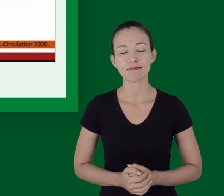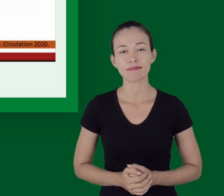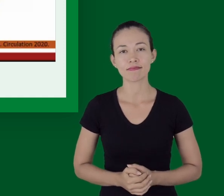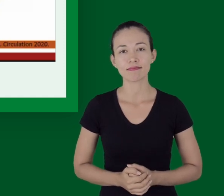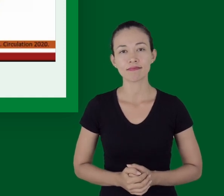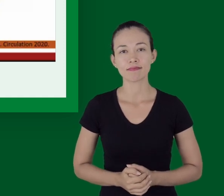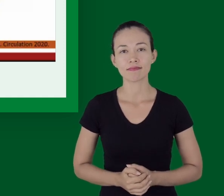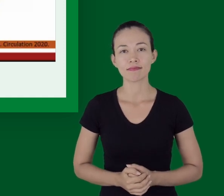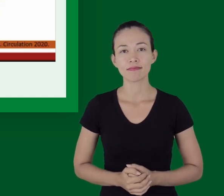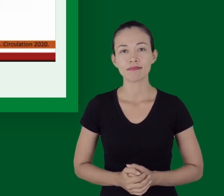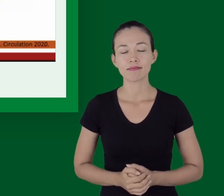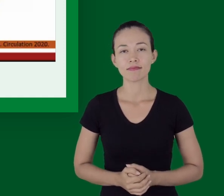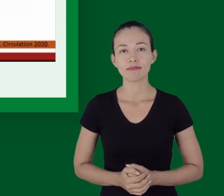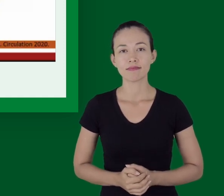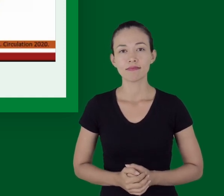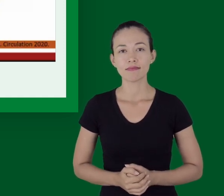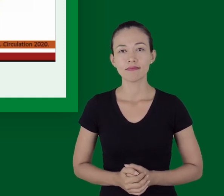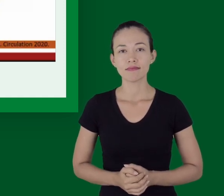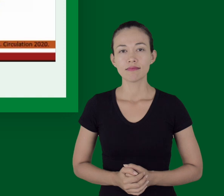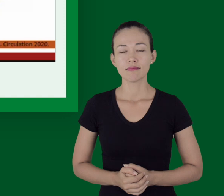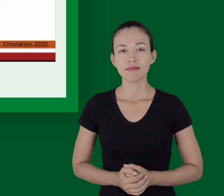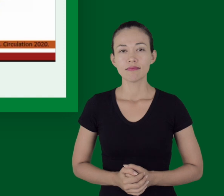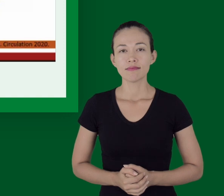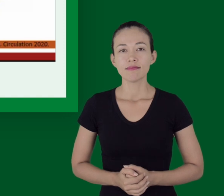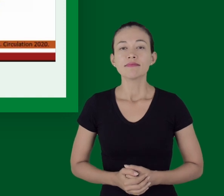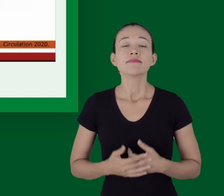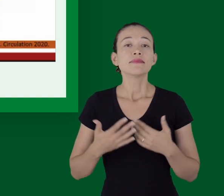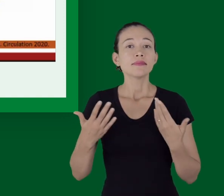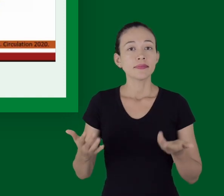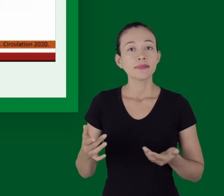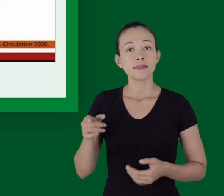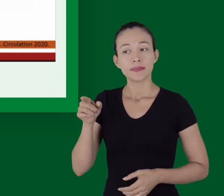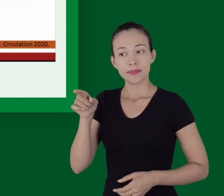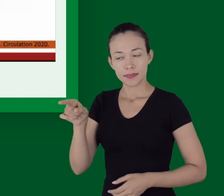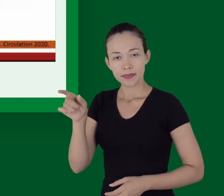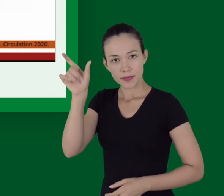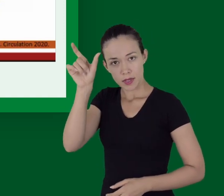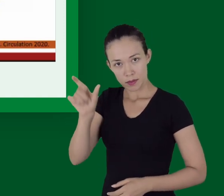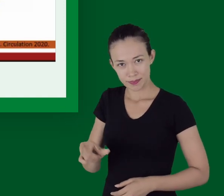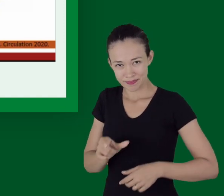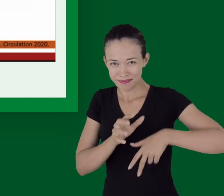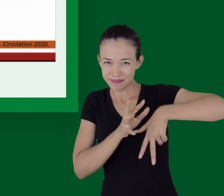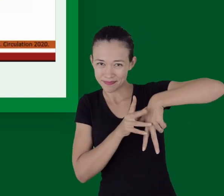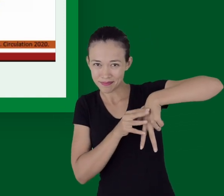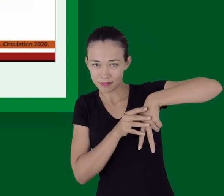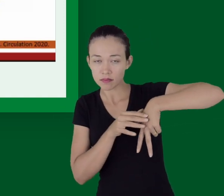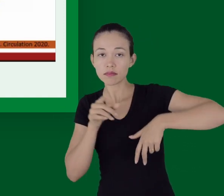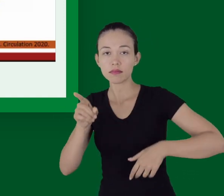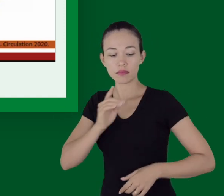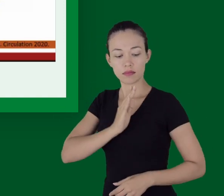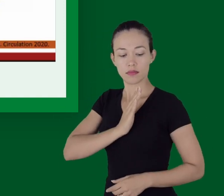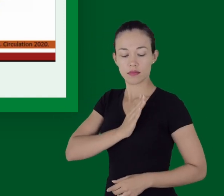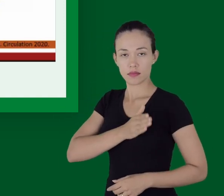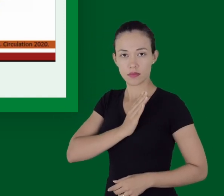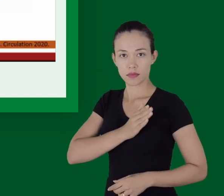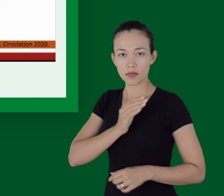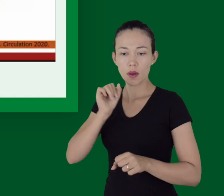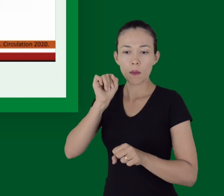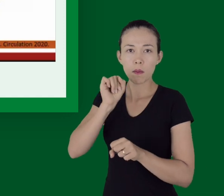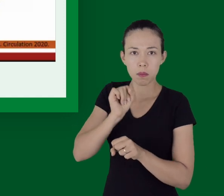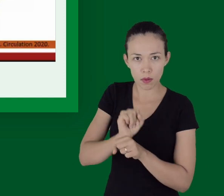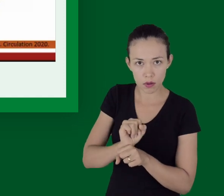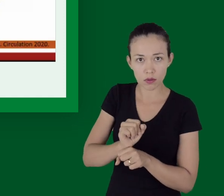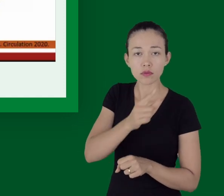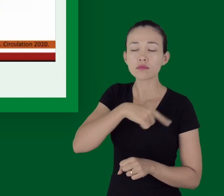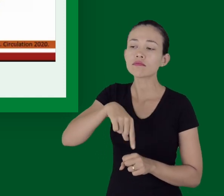Então, como que a gente vai começar o atendimento a um paciente de vítima de parada cardiorrespiratória? Em